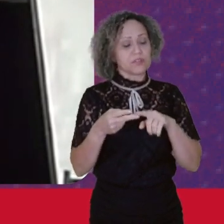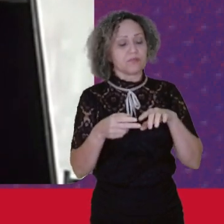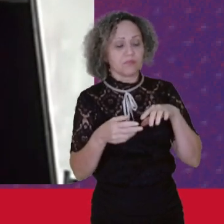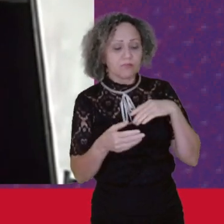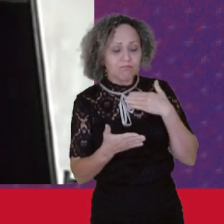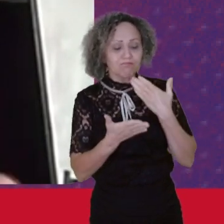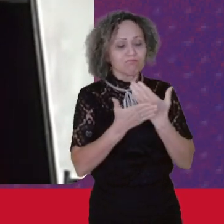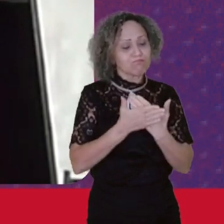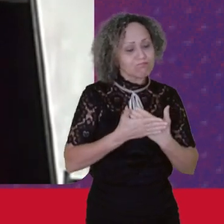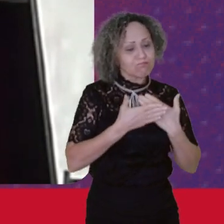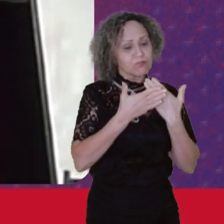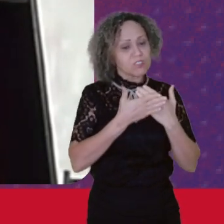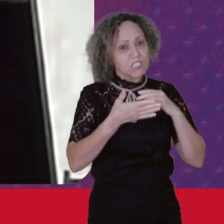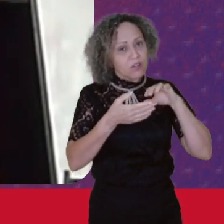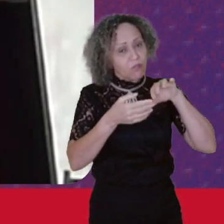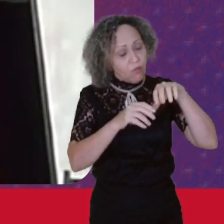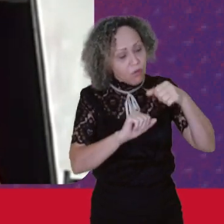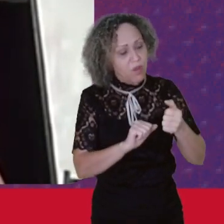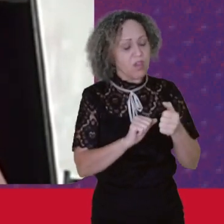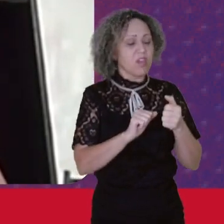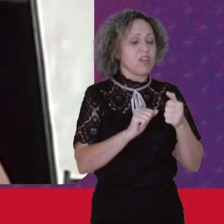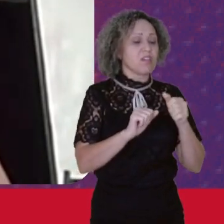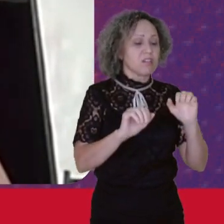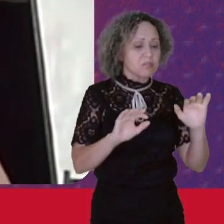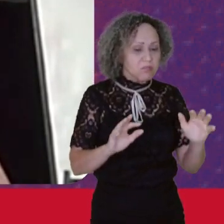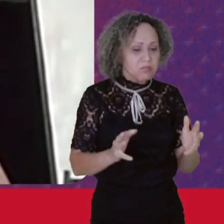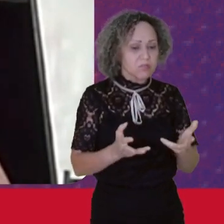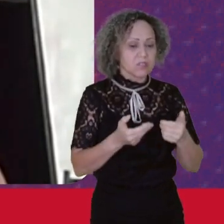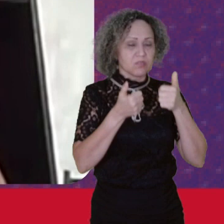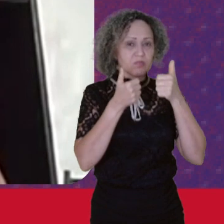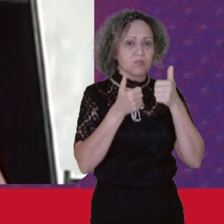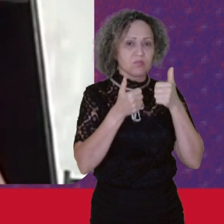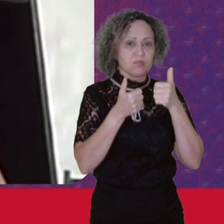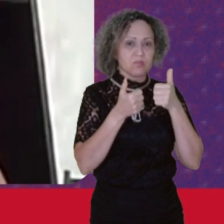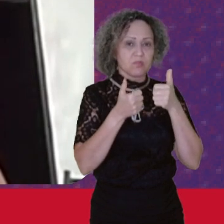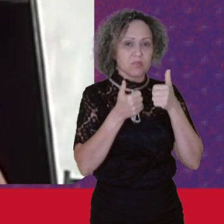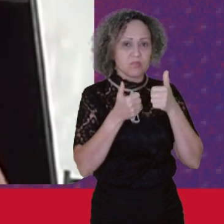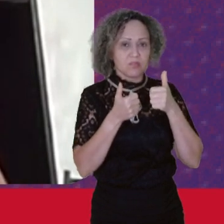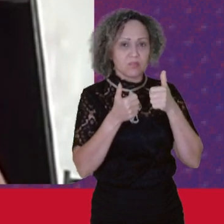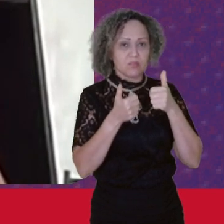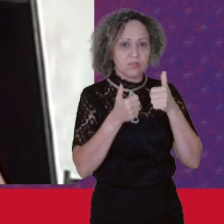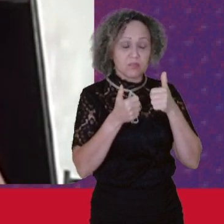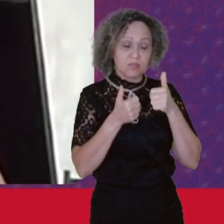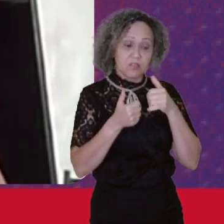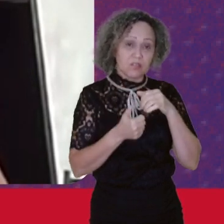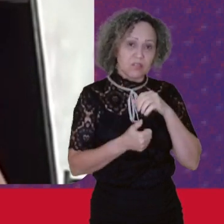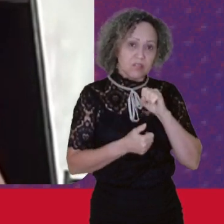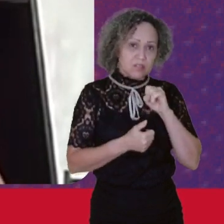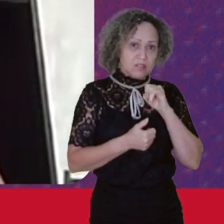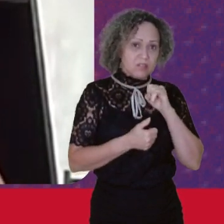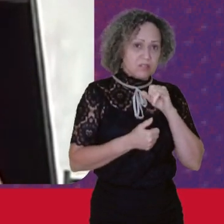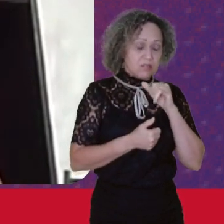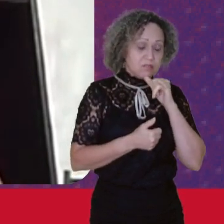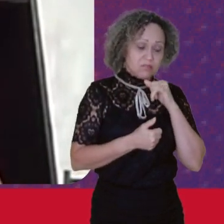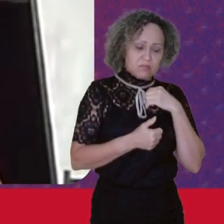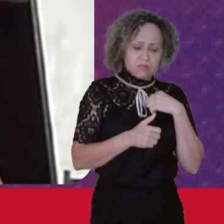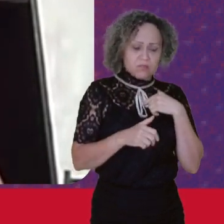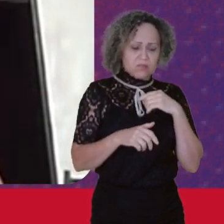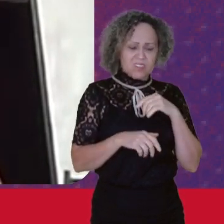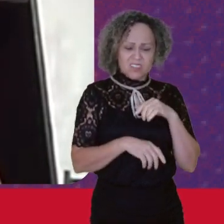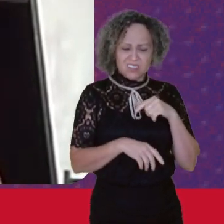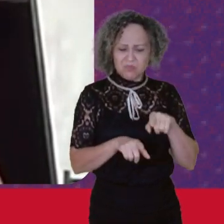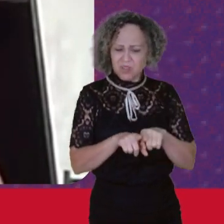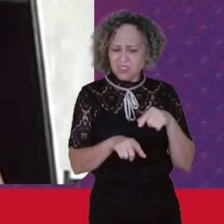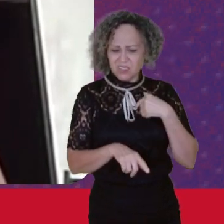Me capacitar mais Em outras coisas Se disser que eu tive Bastante oportunidade Não tive